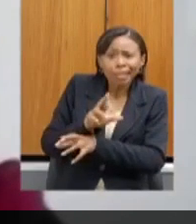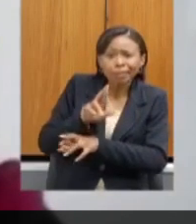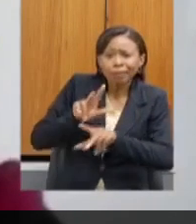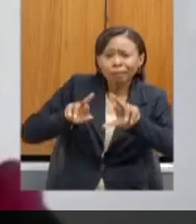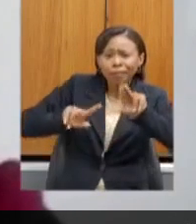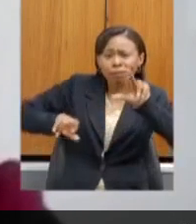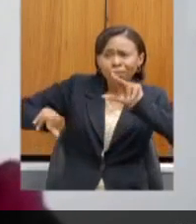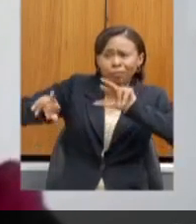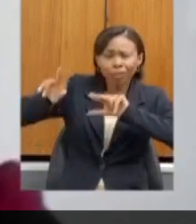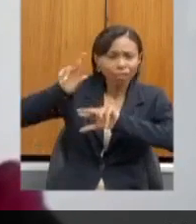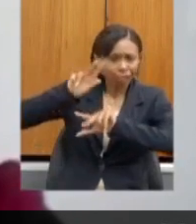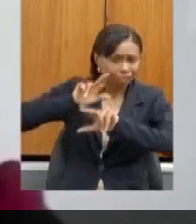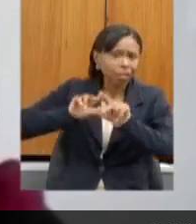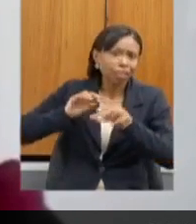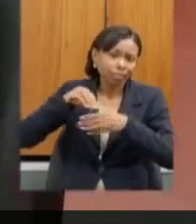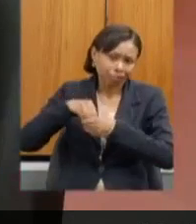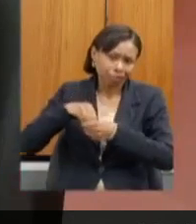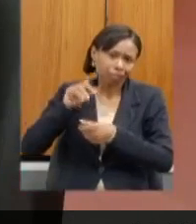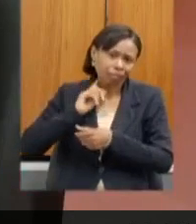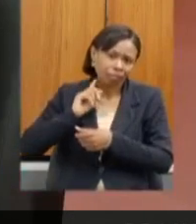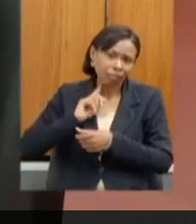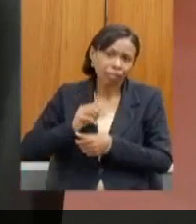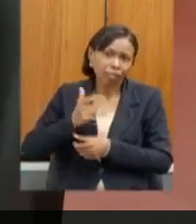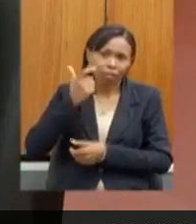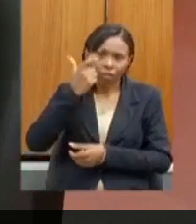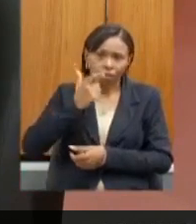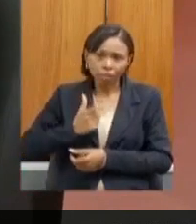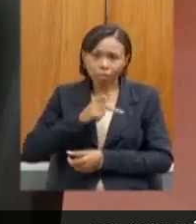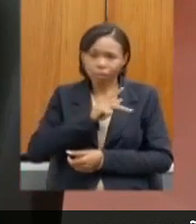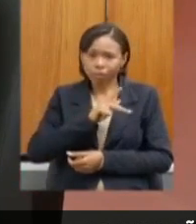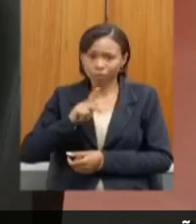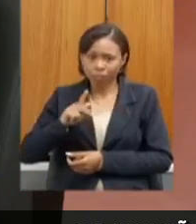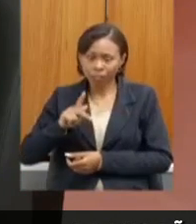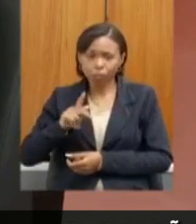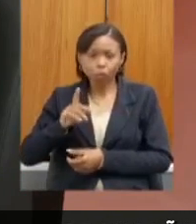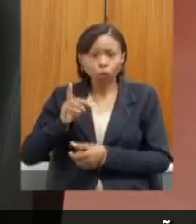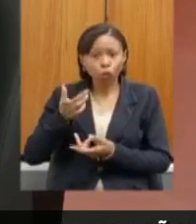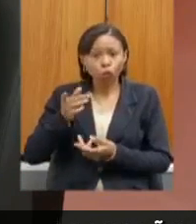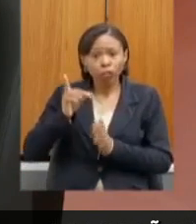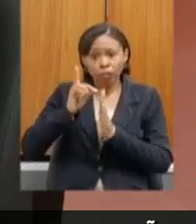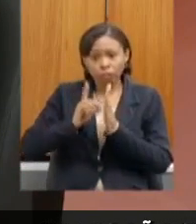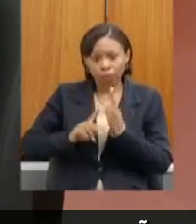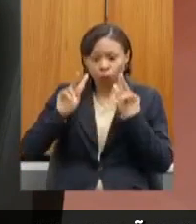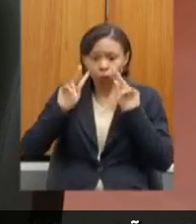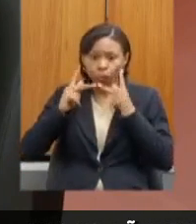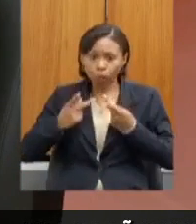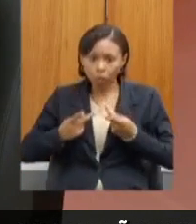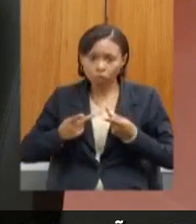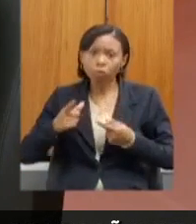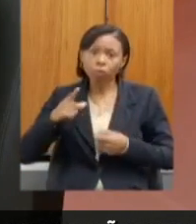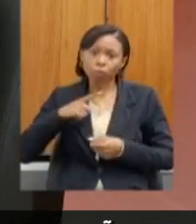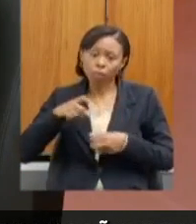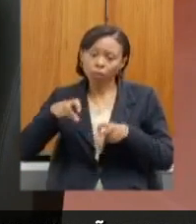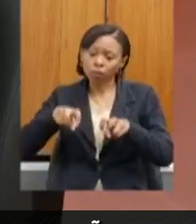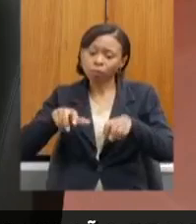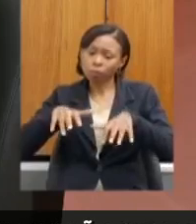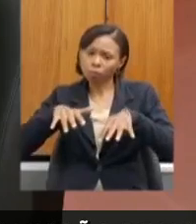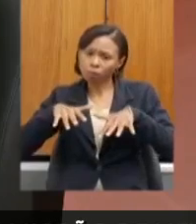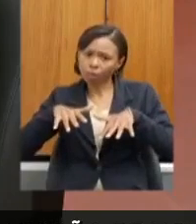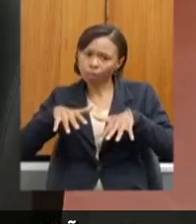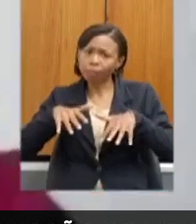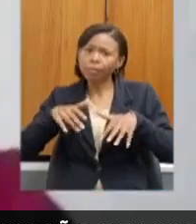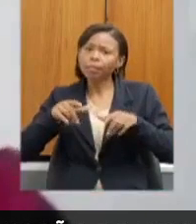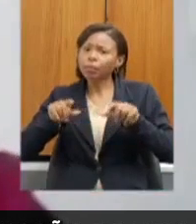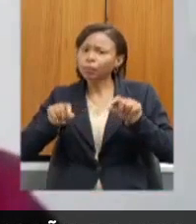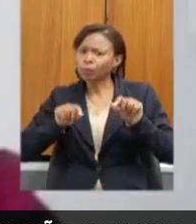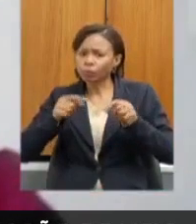Estado. Eu preso da Comissão de Direitos Humanos, a gente de vez em quando faz algumas audiências públicas onde a gente quer discutir o direito humano,